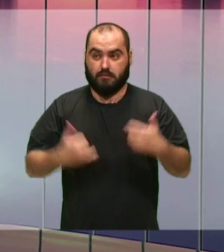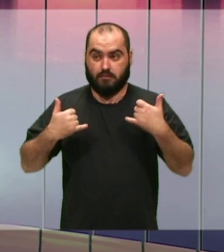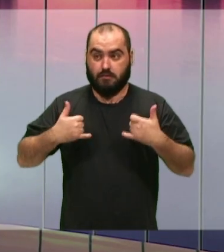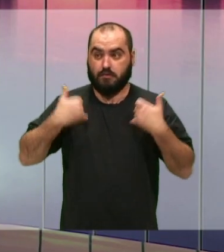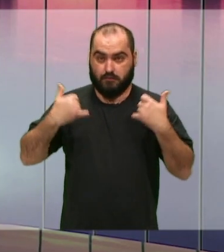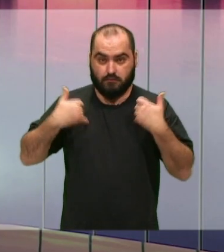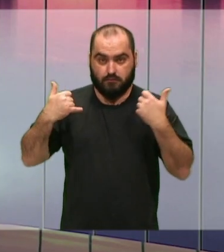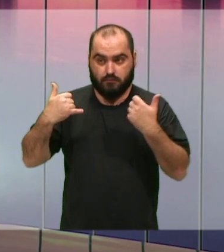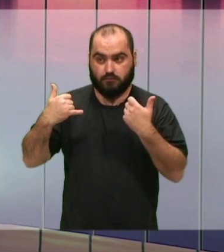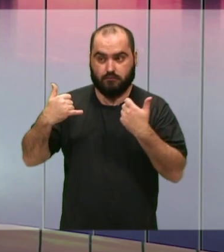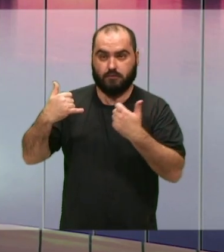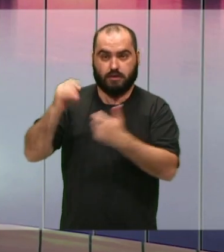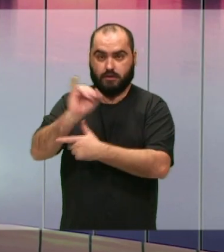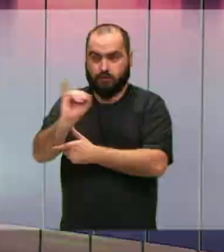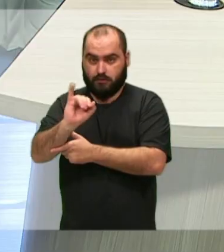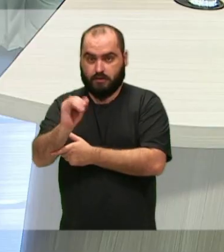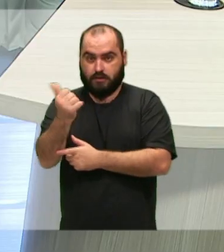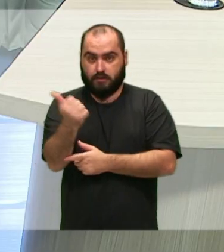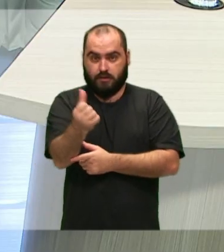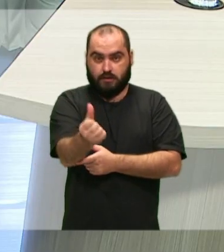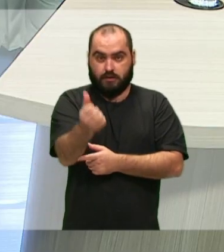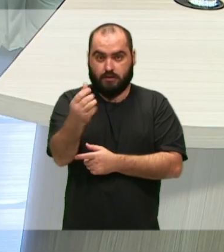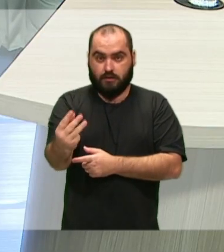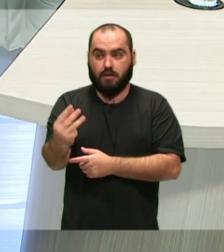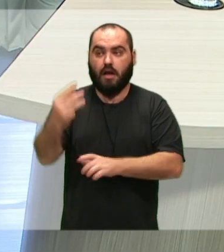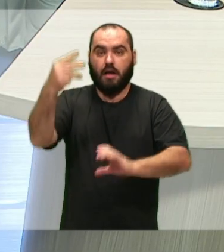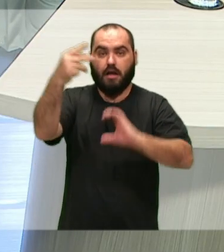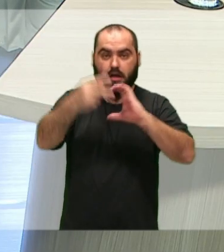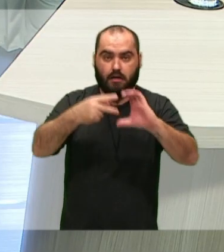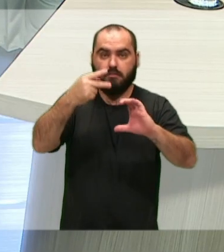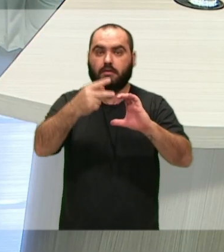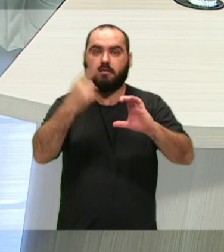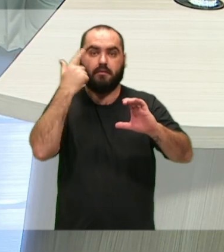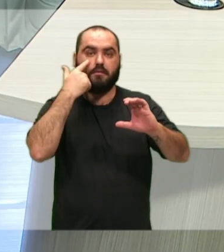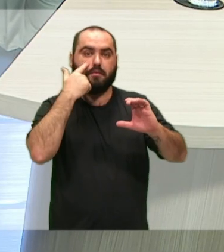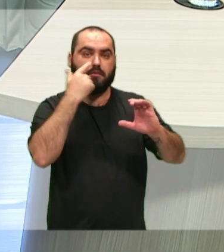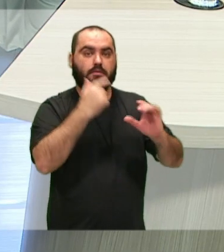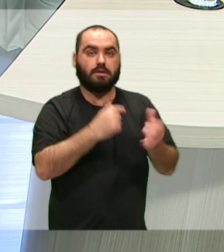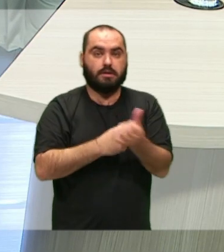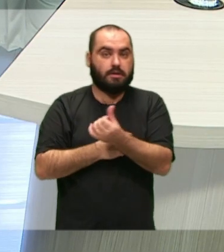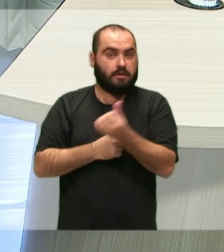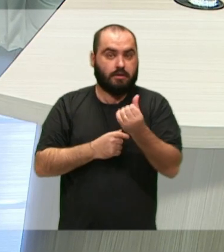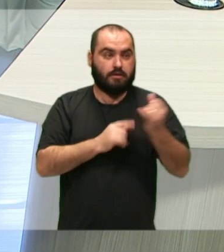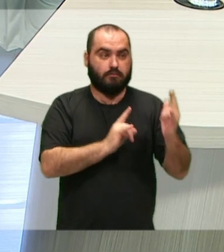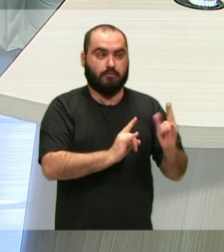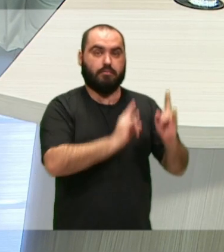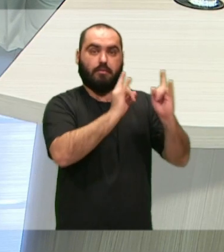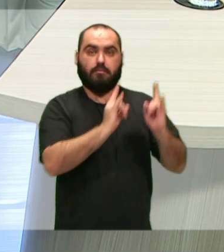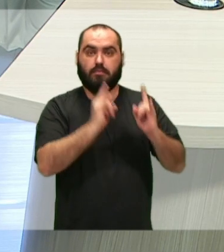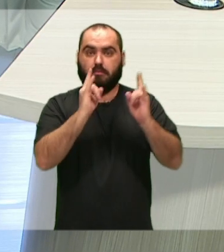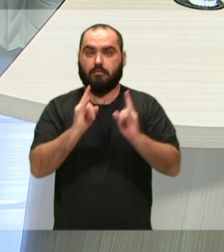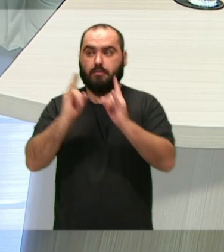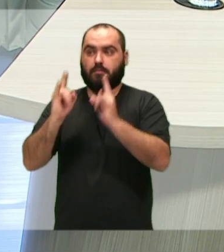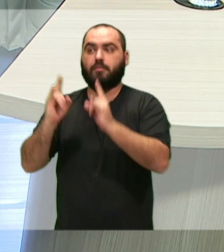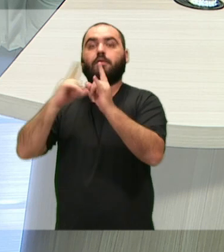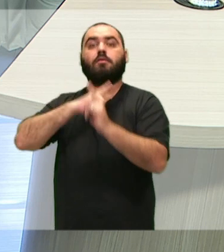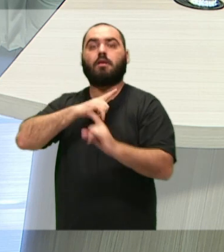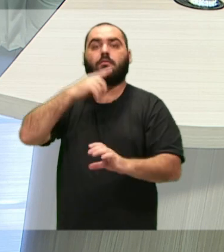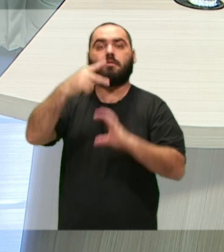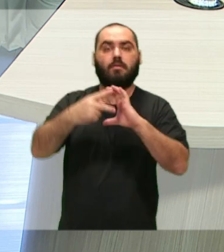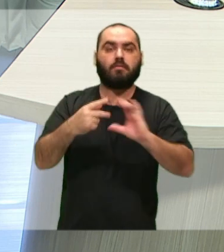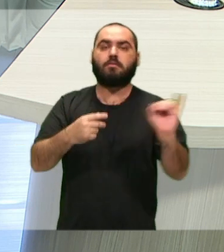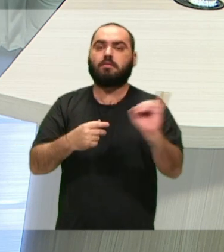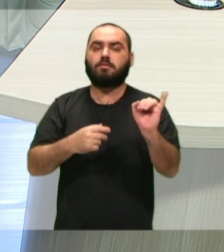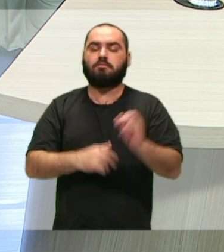Poder Legislativo. Nesses 163 anos, foram seis sedes, essa atual é a sexta. Como é possível analisar essa